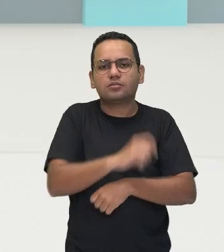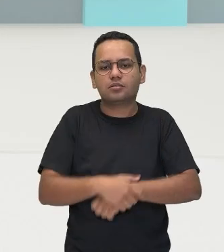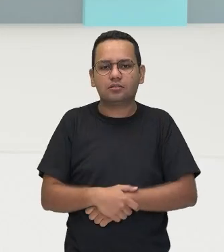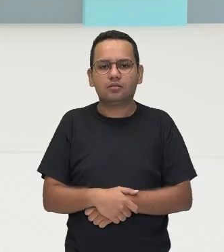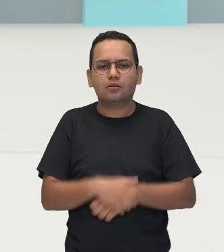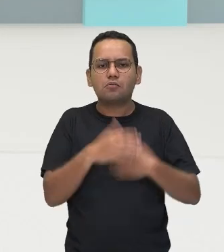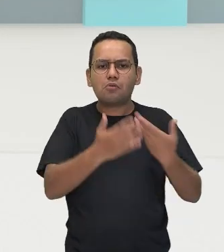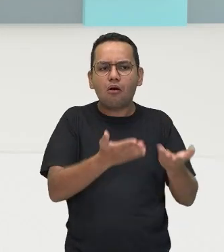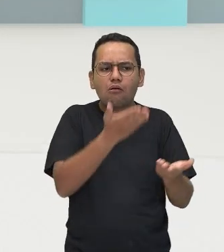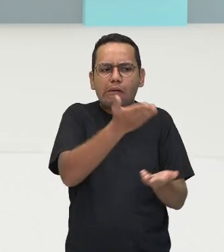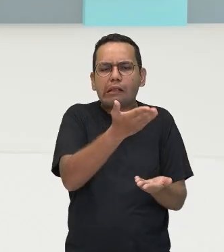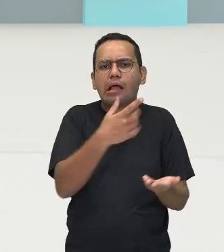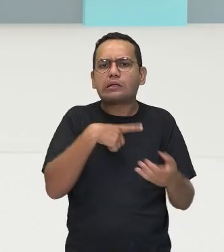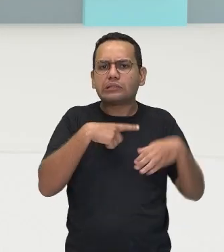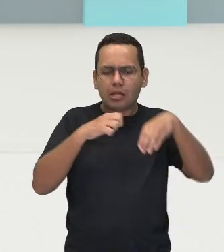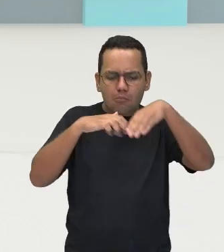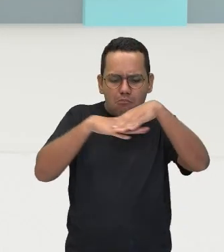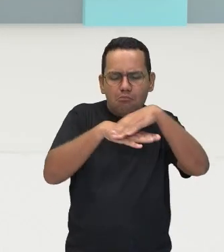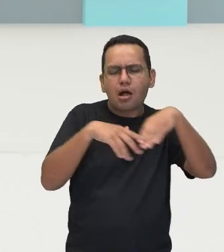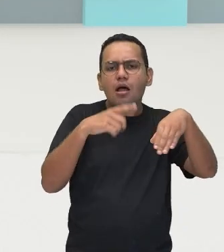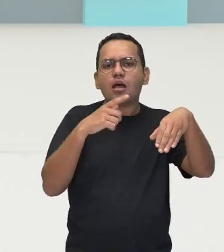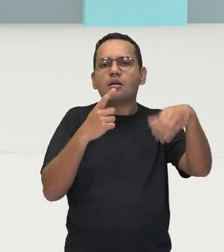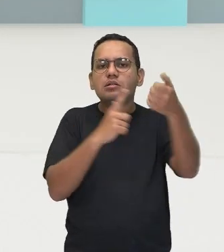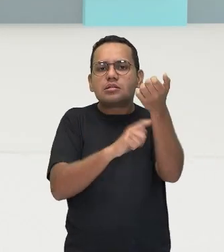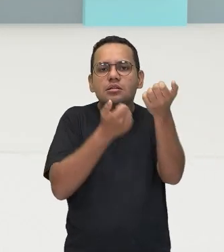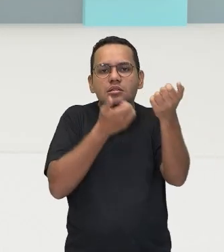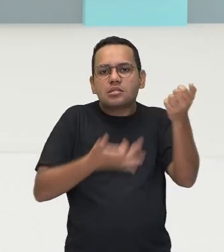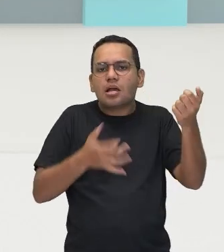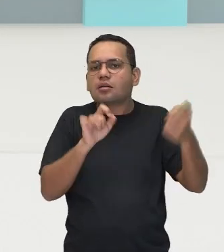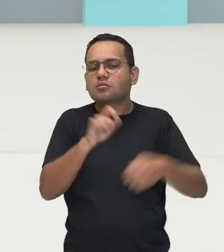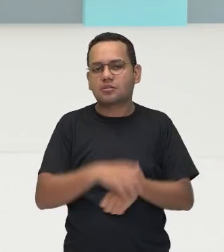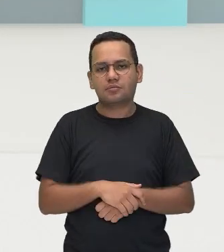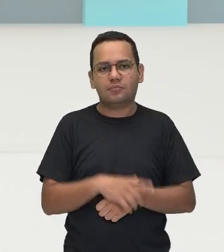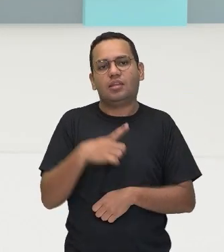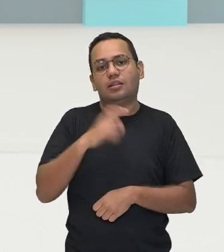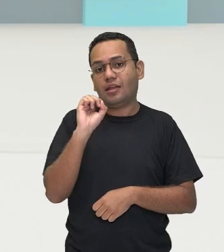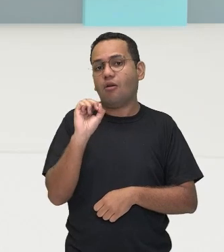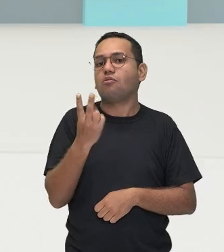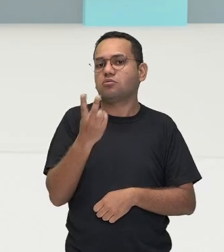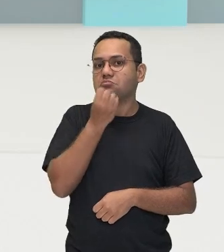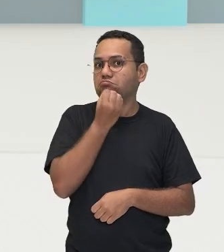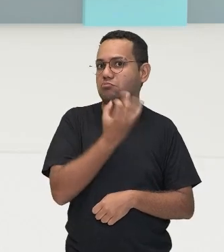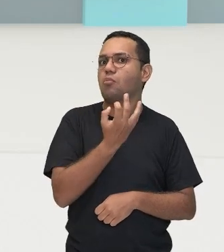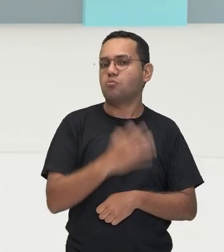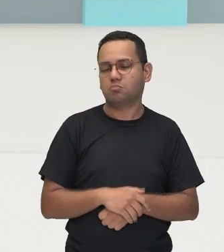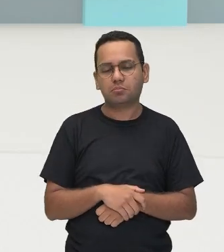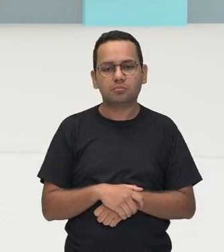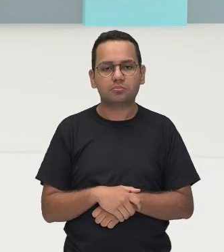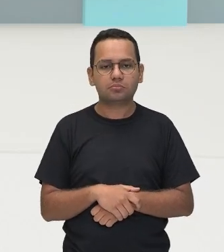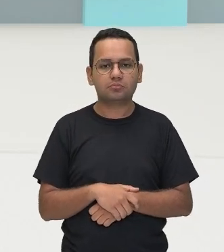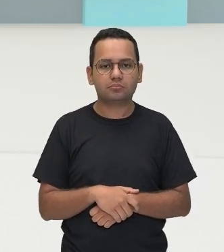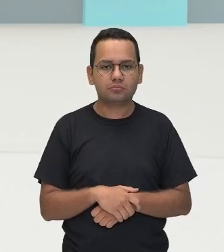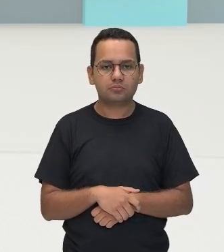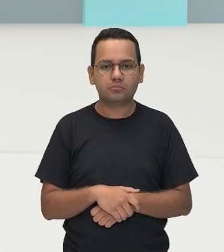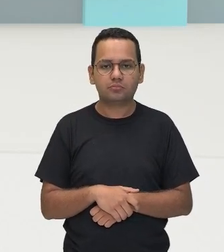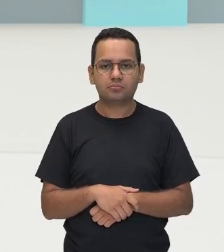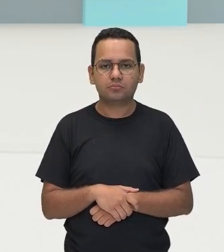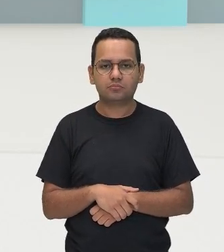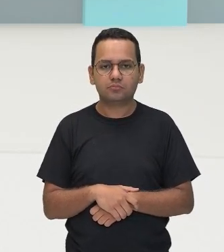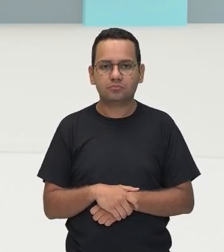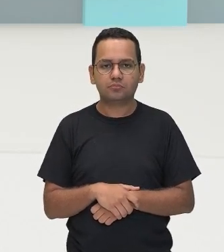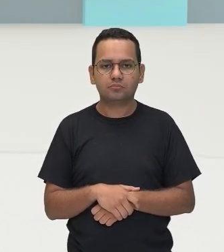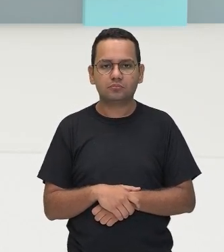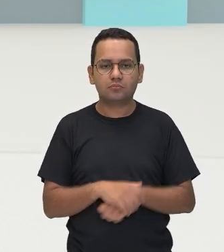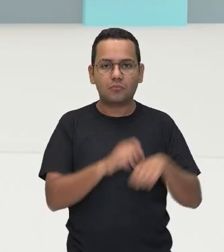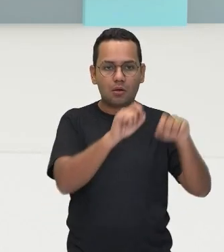professor? Só para relembrar, né? É o sangue rico em oxigênio, beleza? Tá bom? E ela de grande